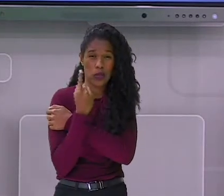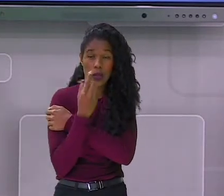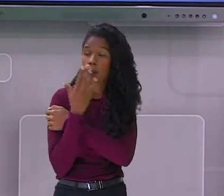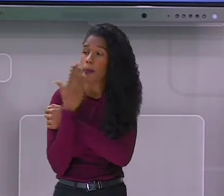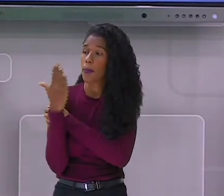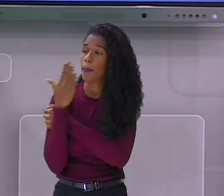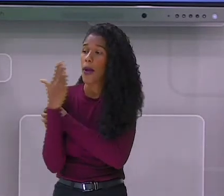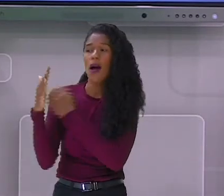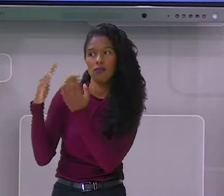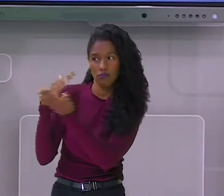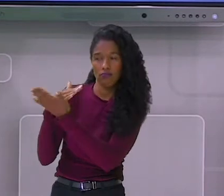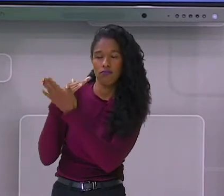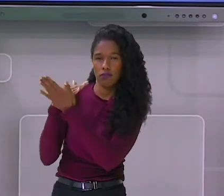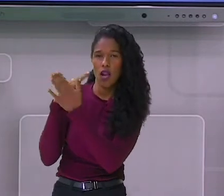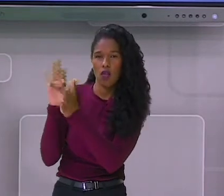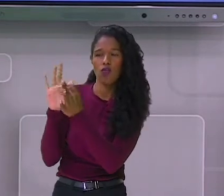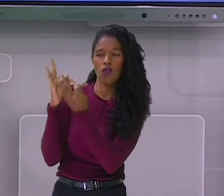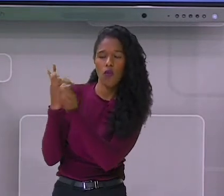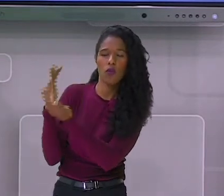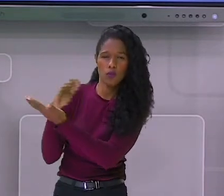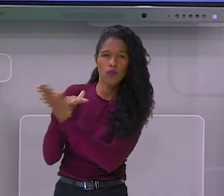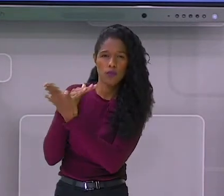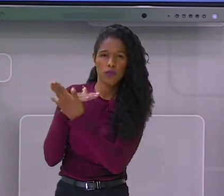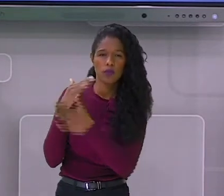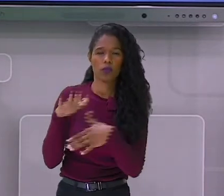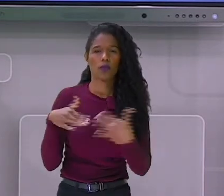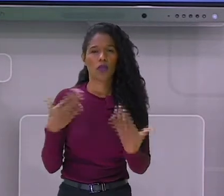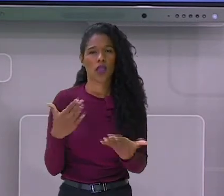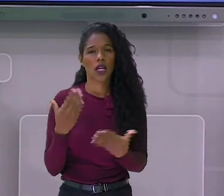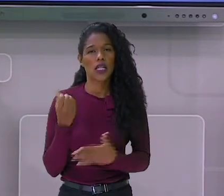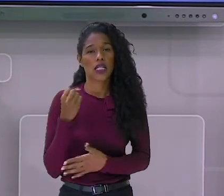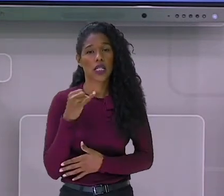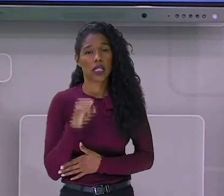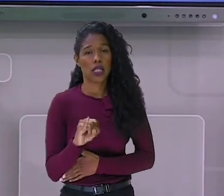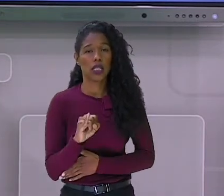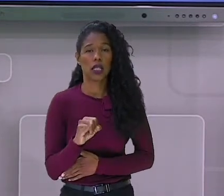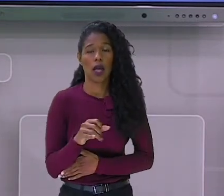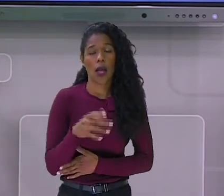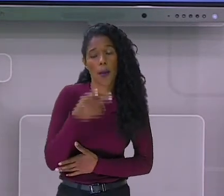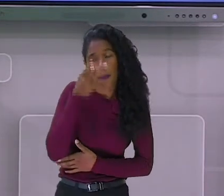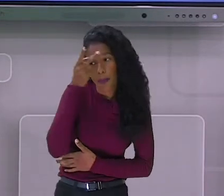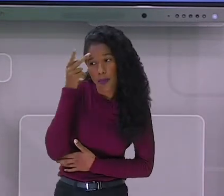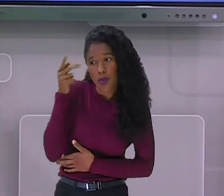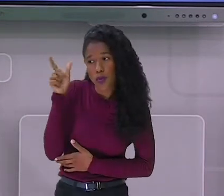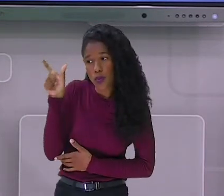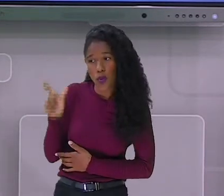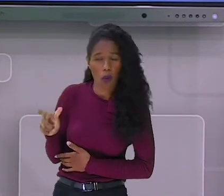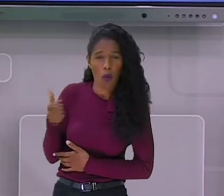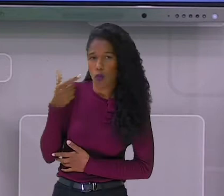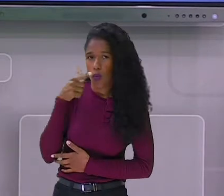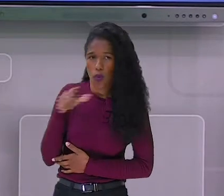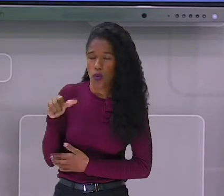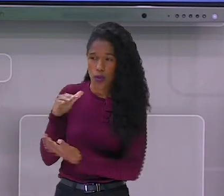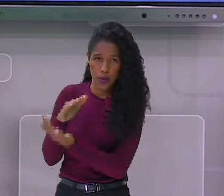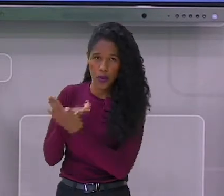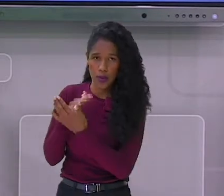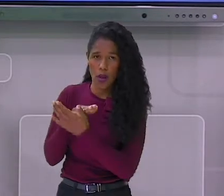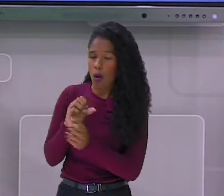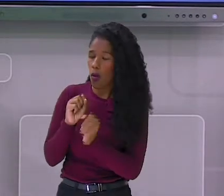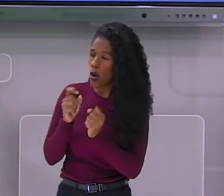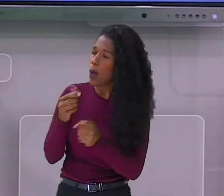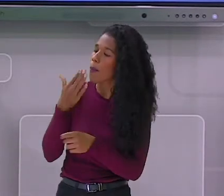ajuda. Se uma pessoa não conseguiu ajudar, vai até a outra, vai até a